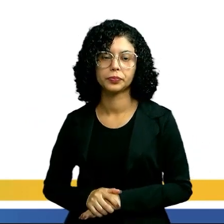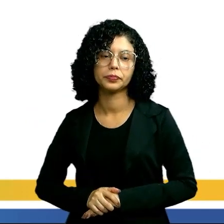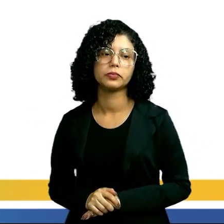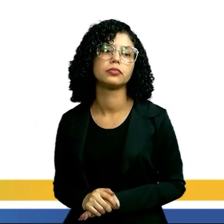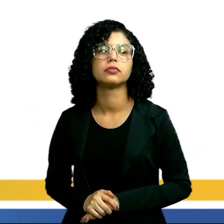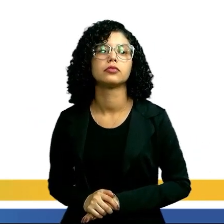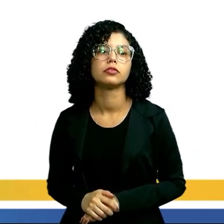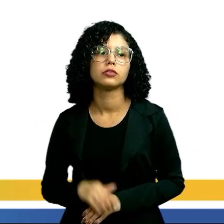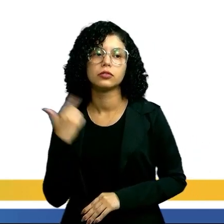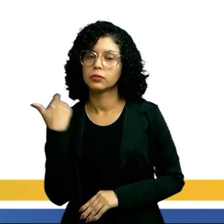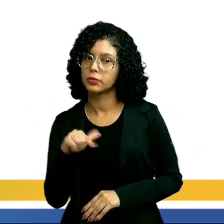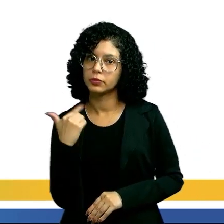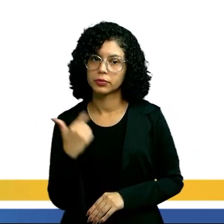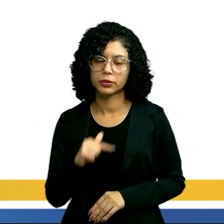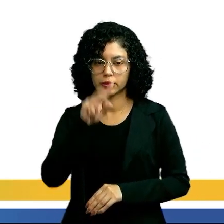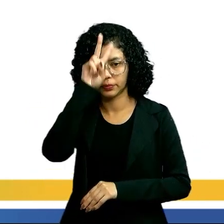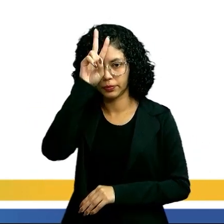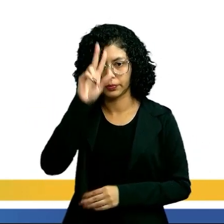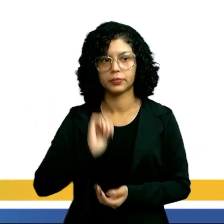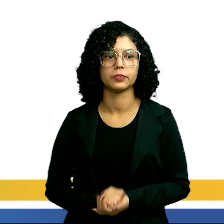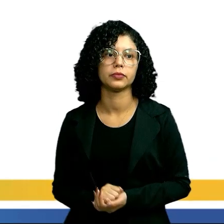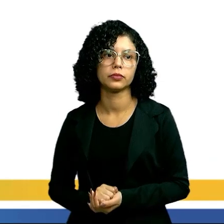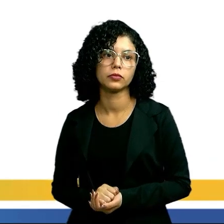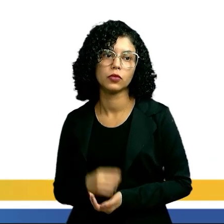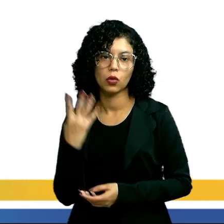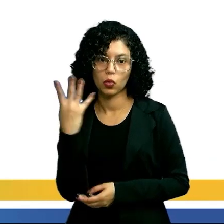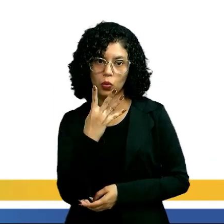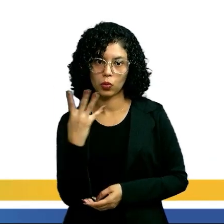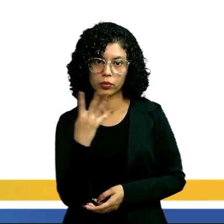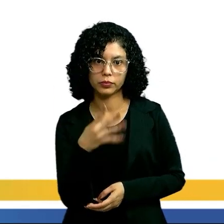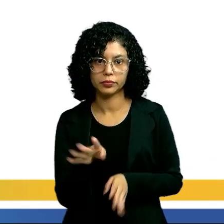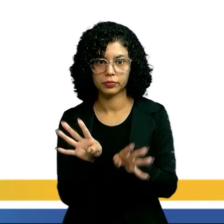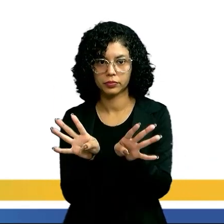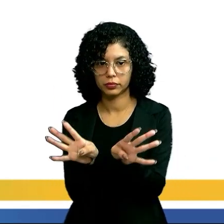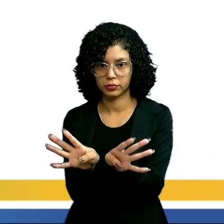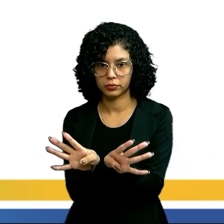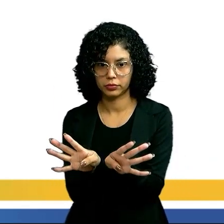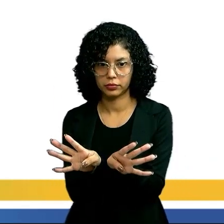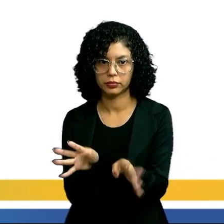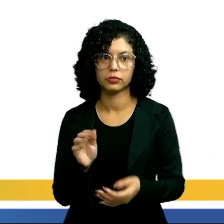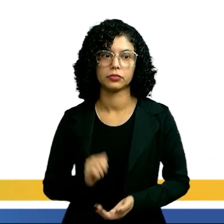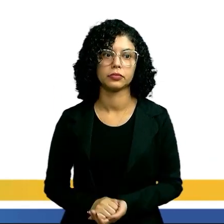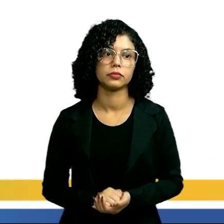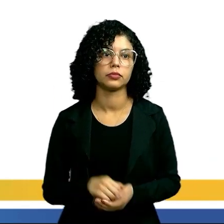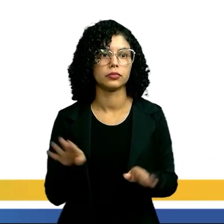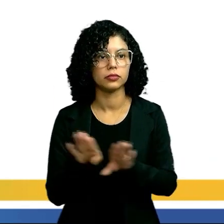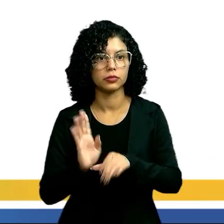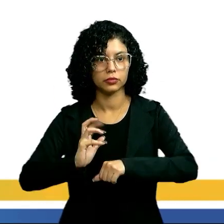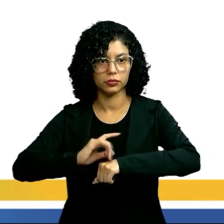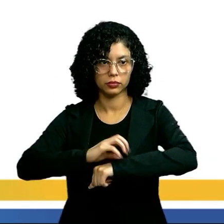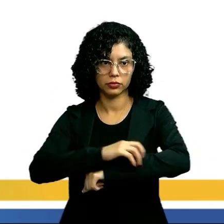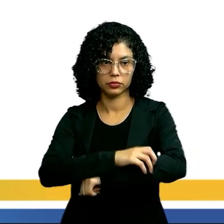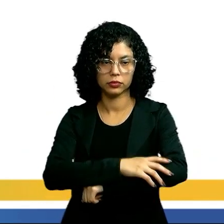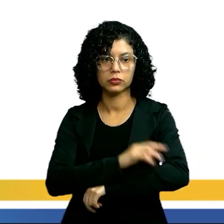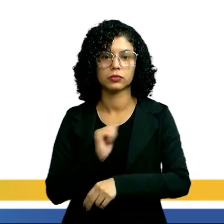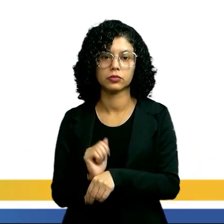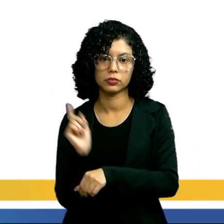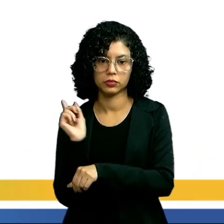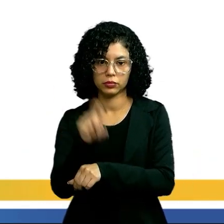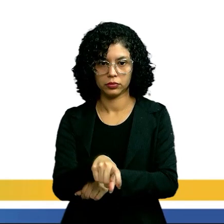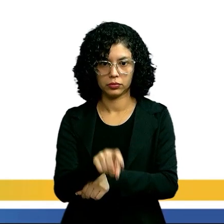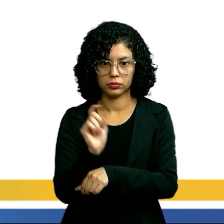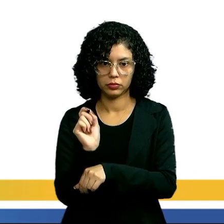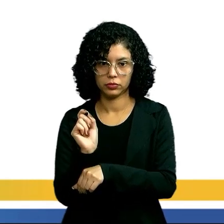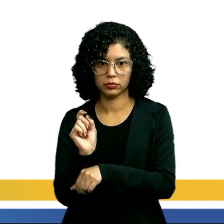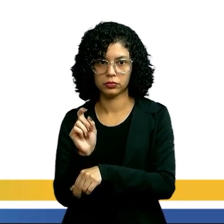tá? Não apresenta antenas, apresenta quatro pares de patas. E nesse grupo estão as aranhas, escorpiões,